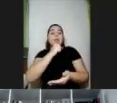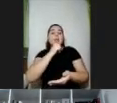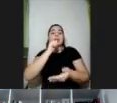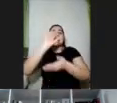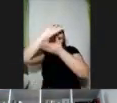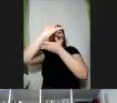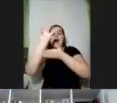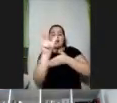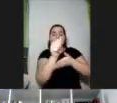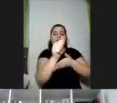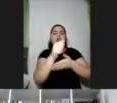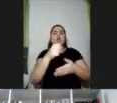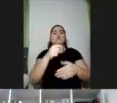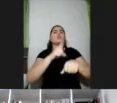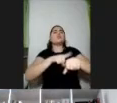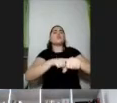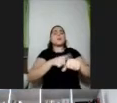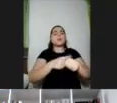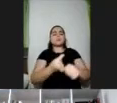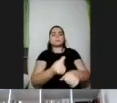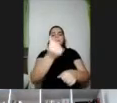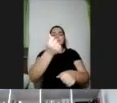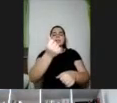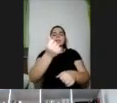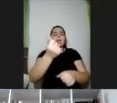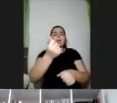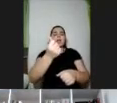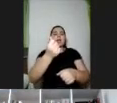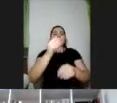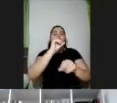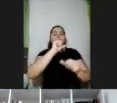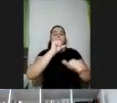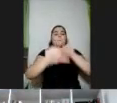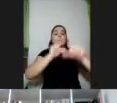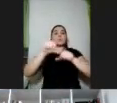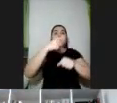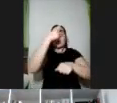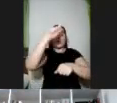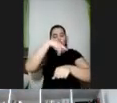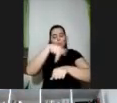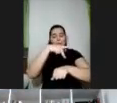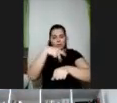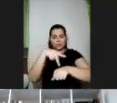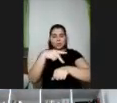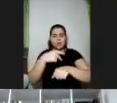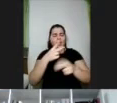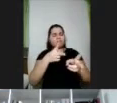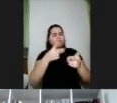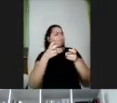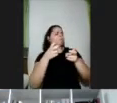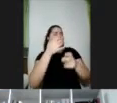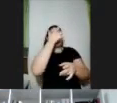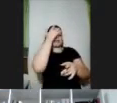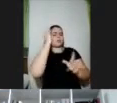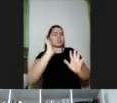quando saiu do seu continente e foi para outros países, ela percebeu que as pessoas já tinham